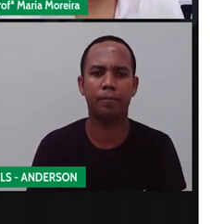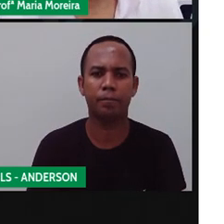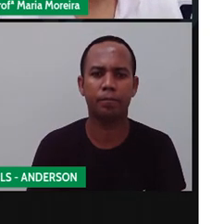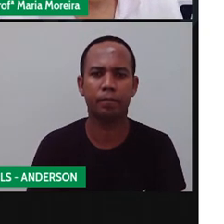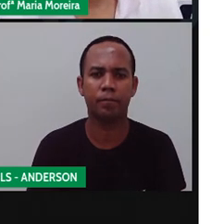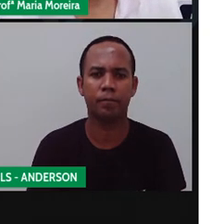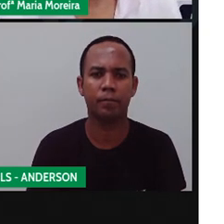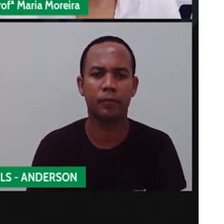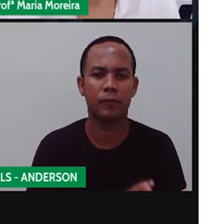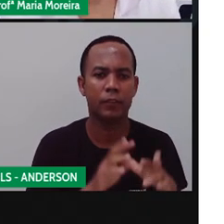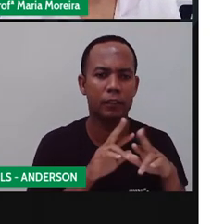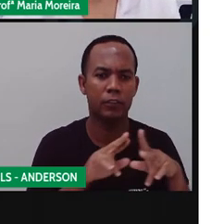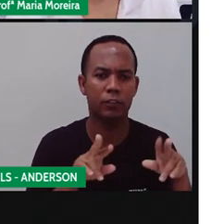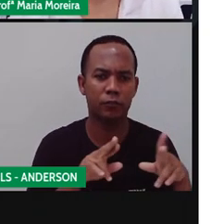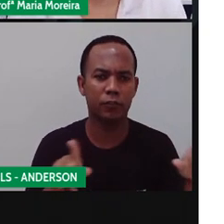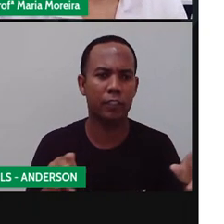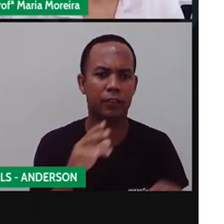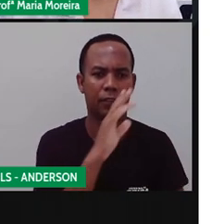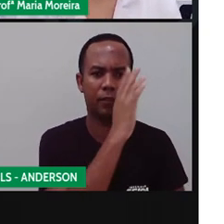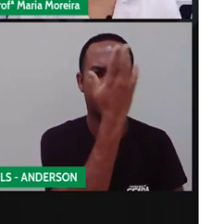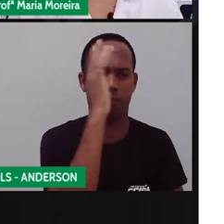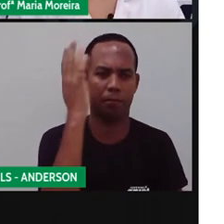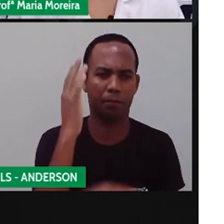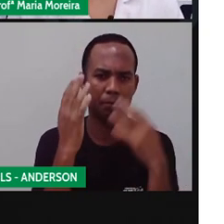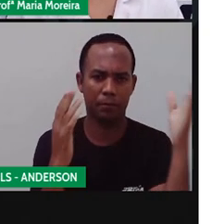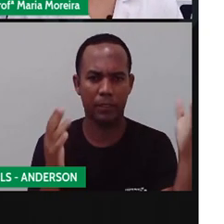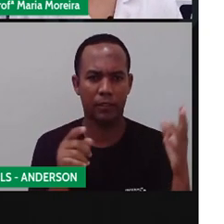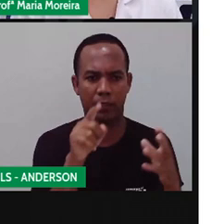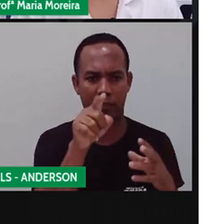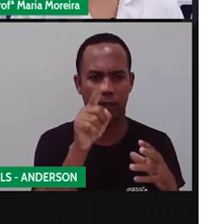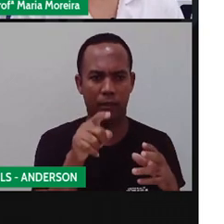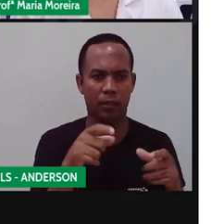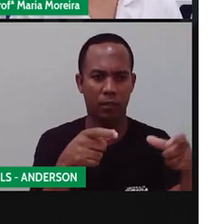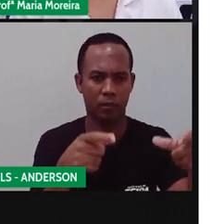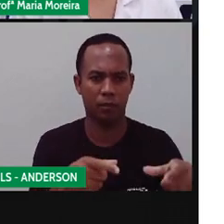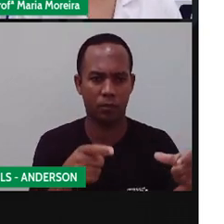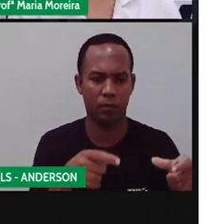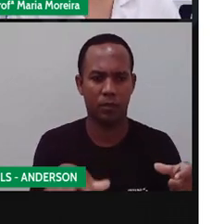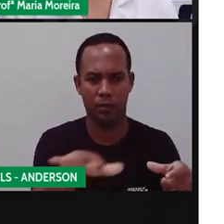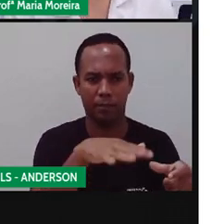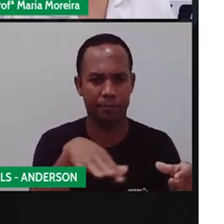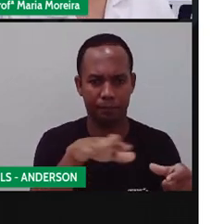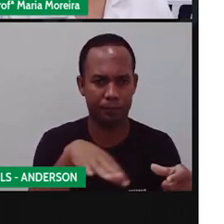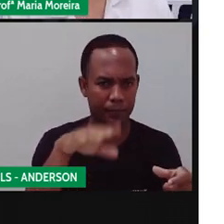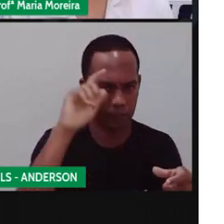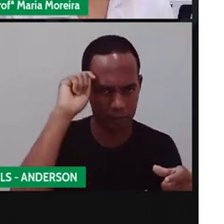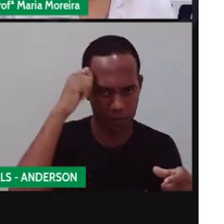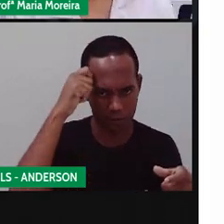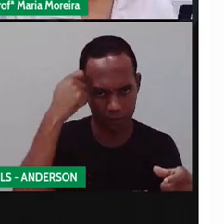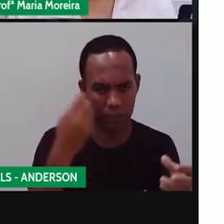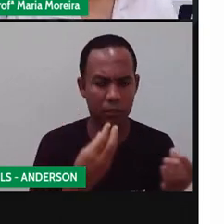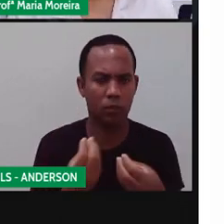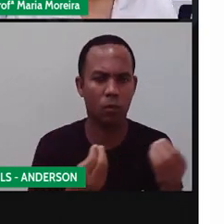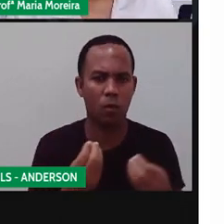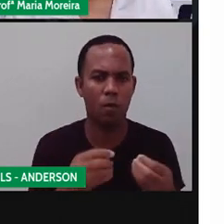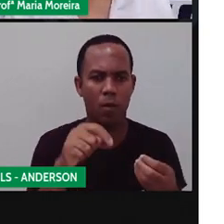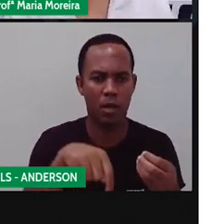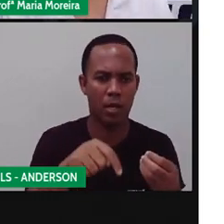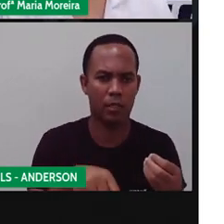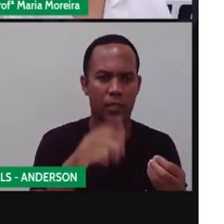Bom, várias plantas, né? Do continente africano, foram o quê? Introduzidas no Brasil.